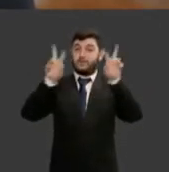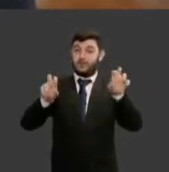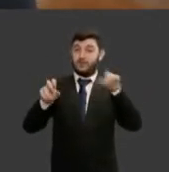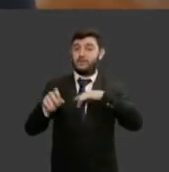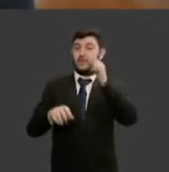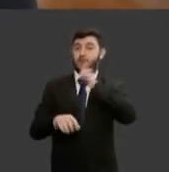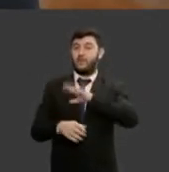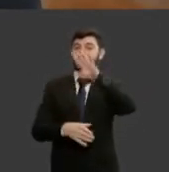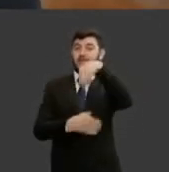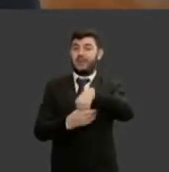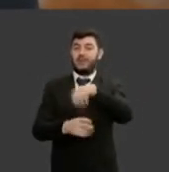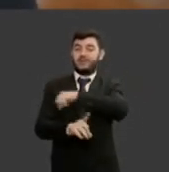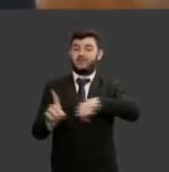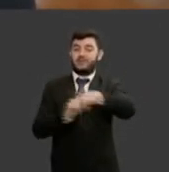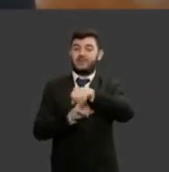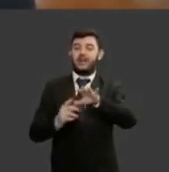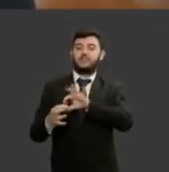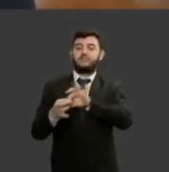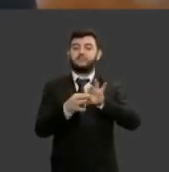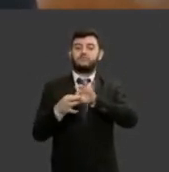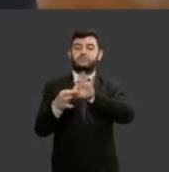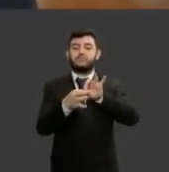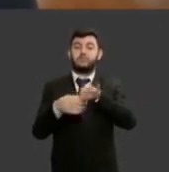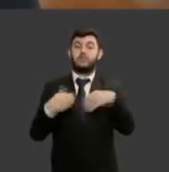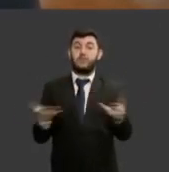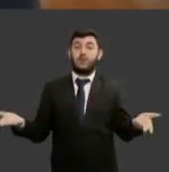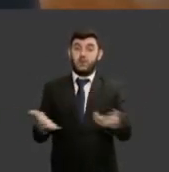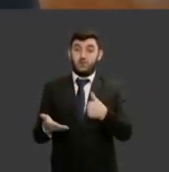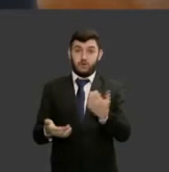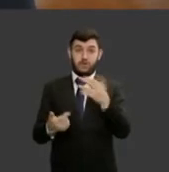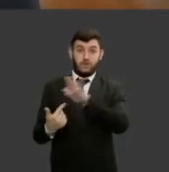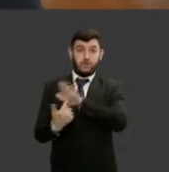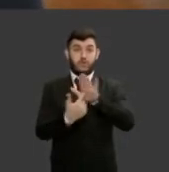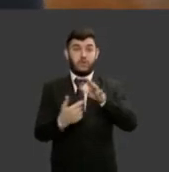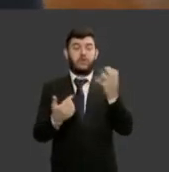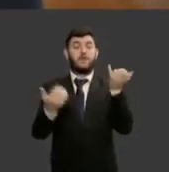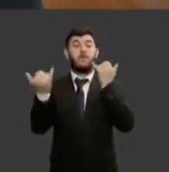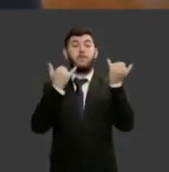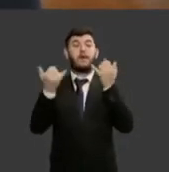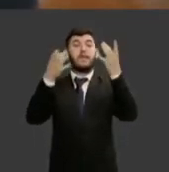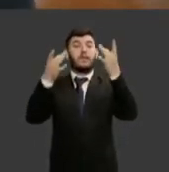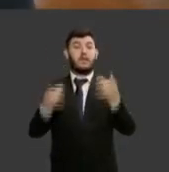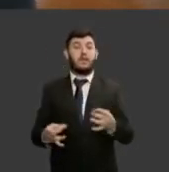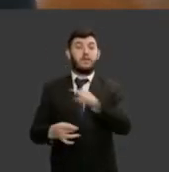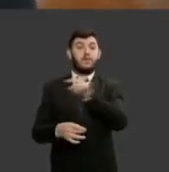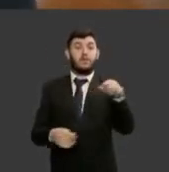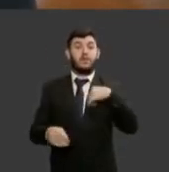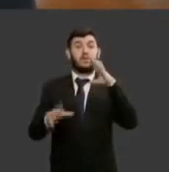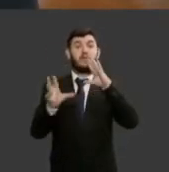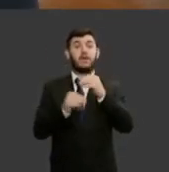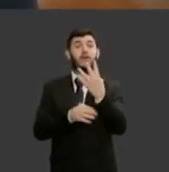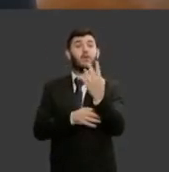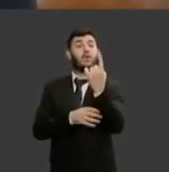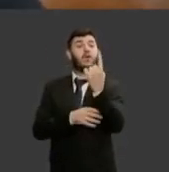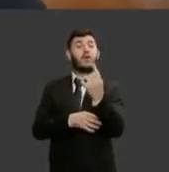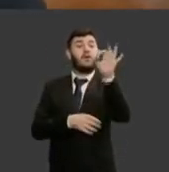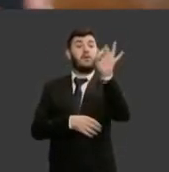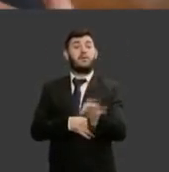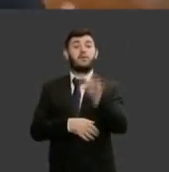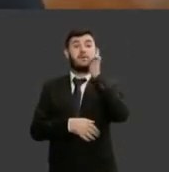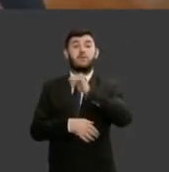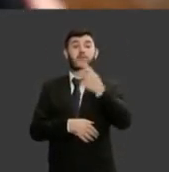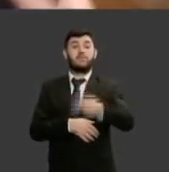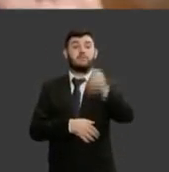vão nos trazer uma informação no sentido de que 41% das mulheres brasileiras elas